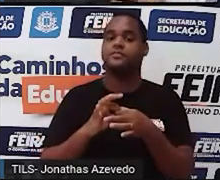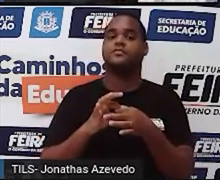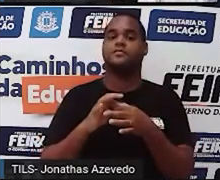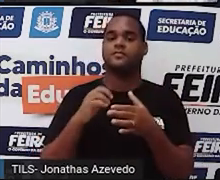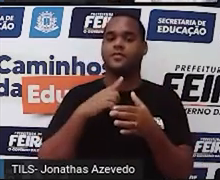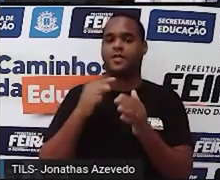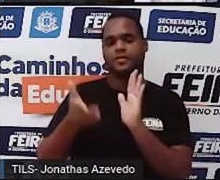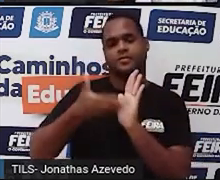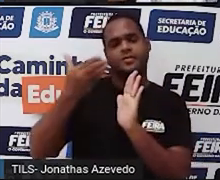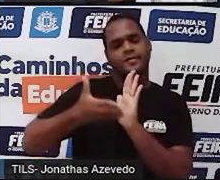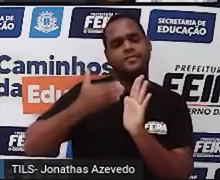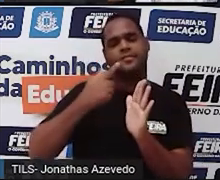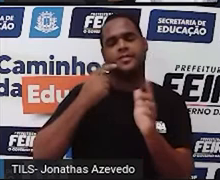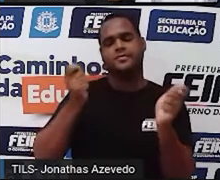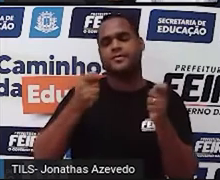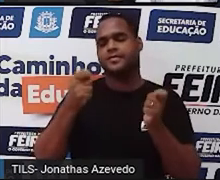livro.